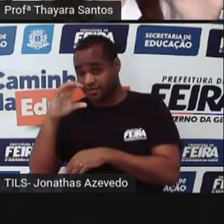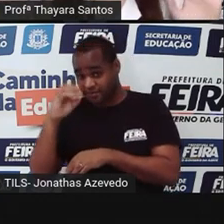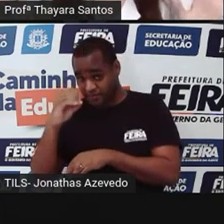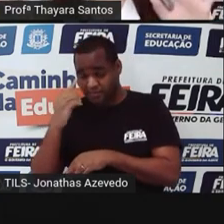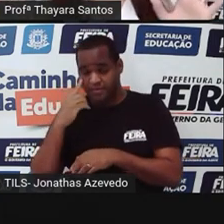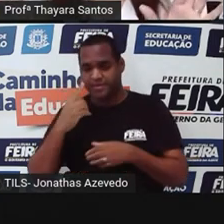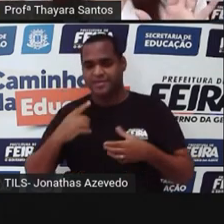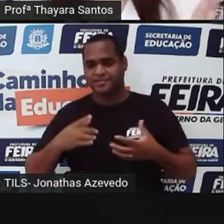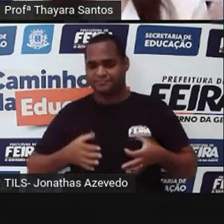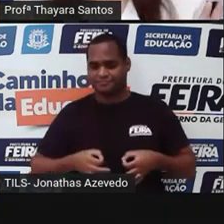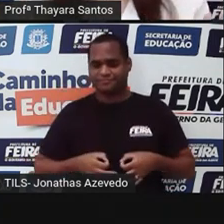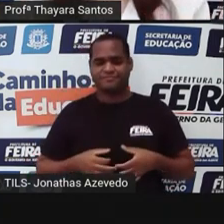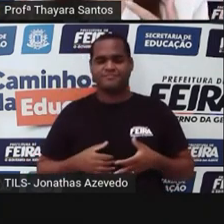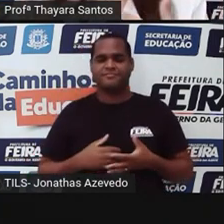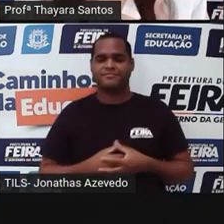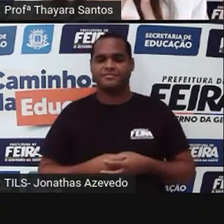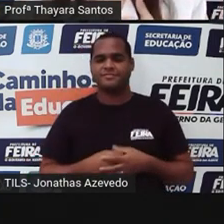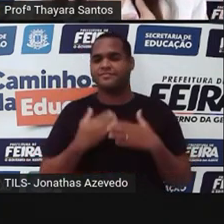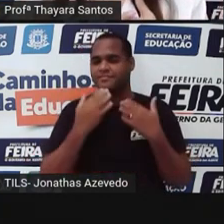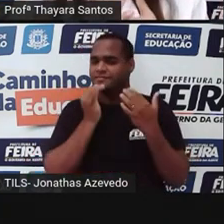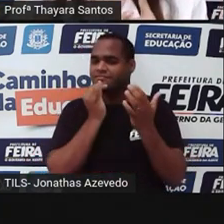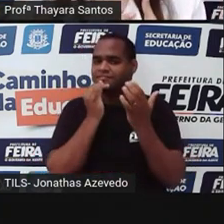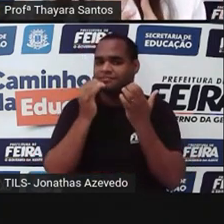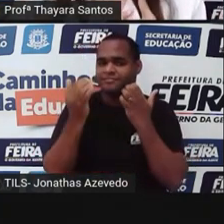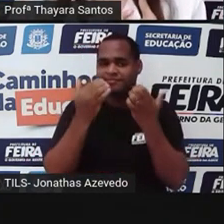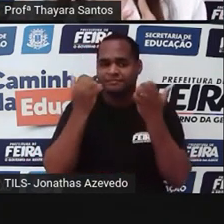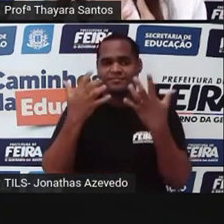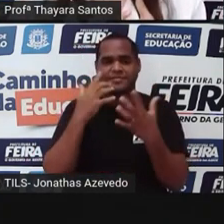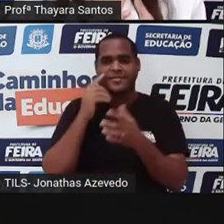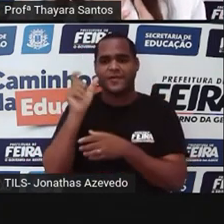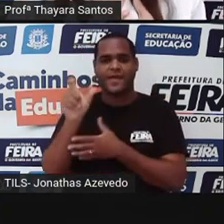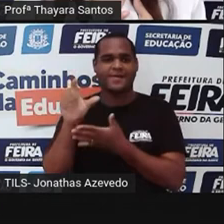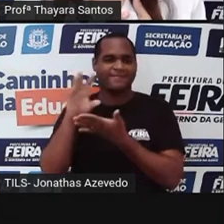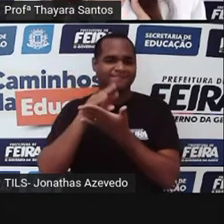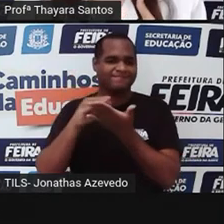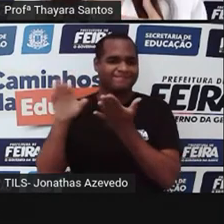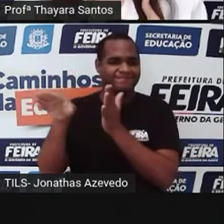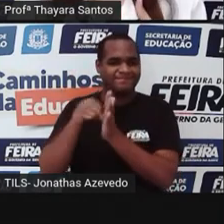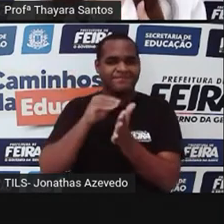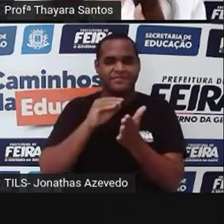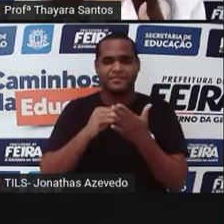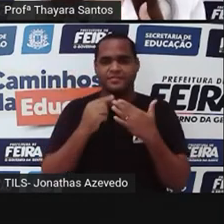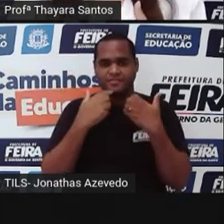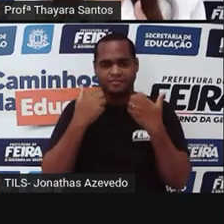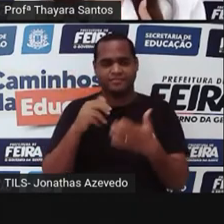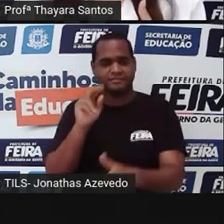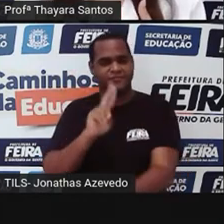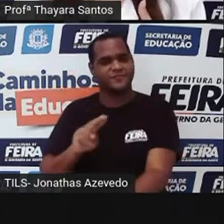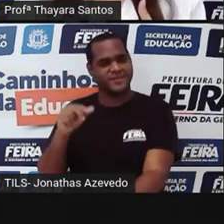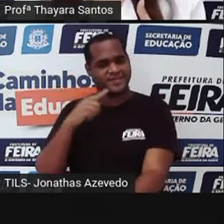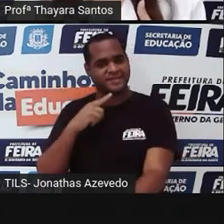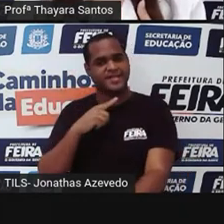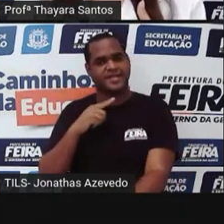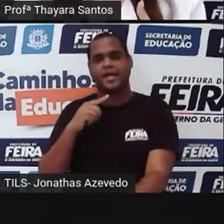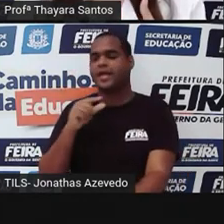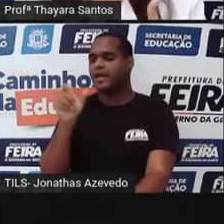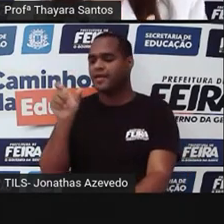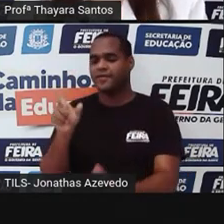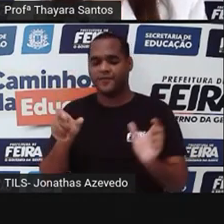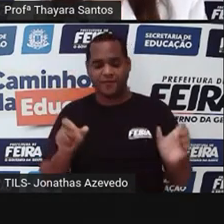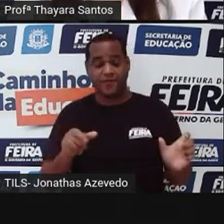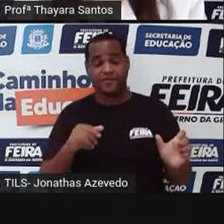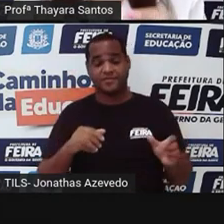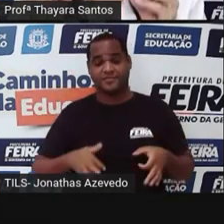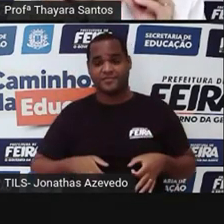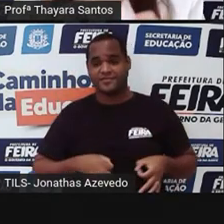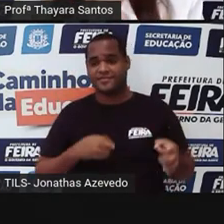núcleo, eu vou dar um exemplo mais prático. Eu quero fazer um clone meu e não vou utilizar os meus ovócitos para isso. O é que